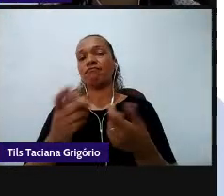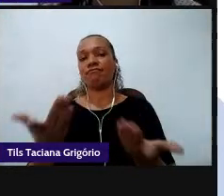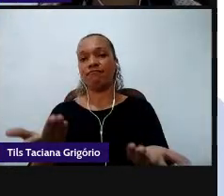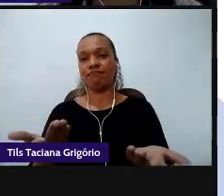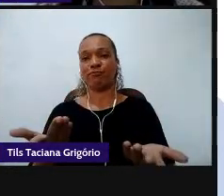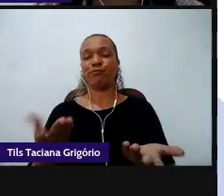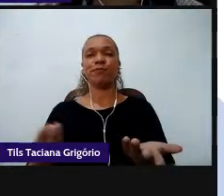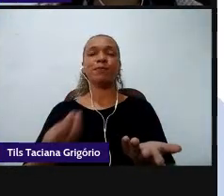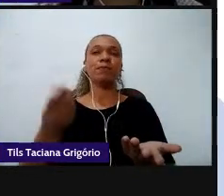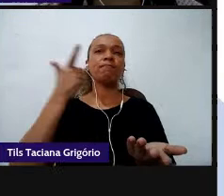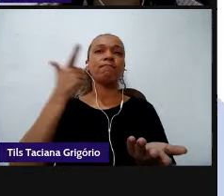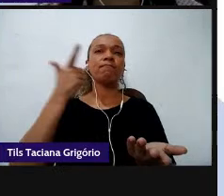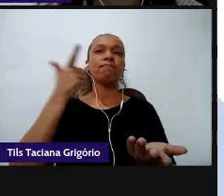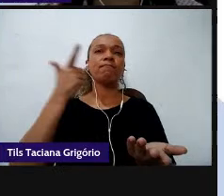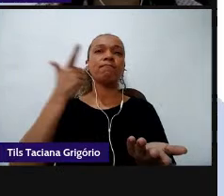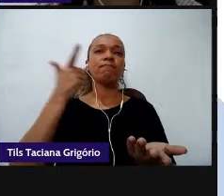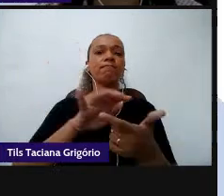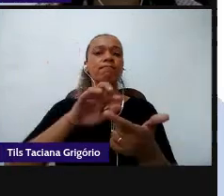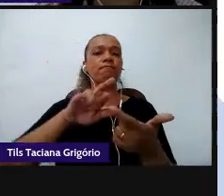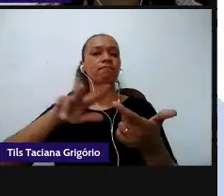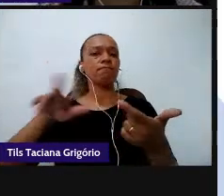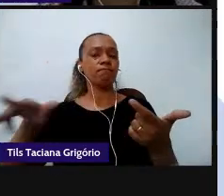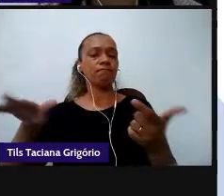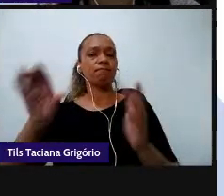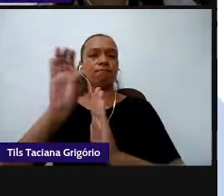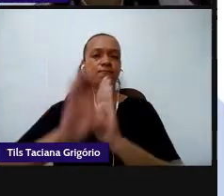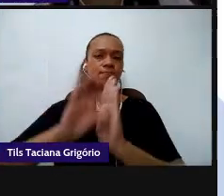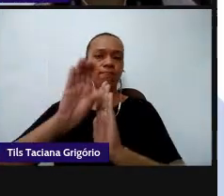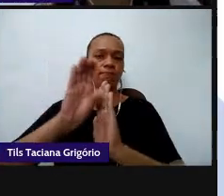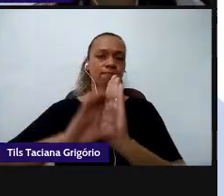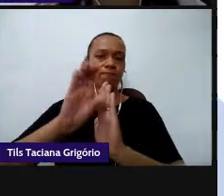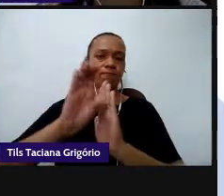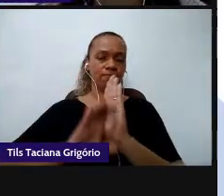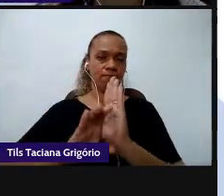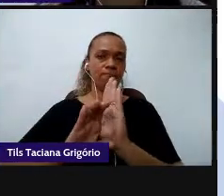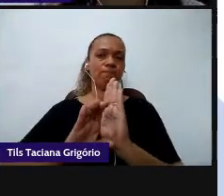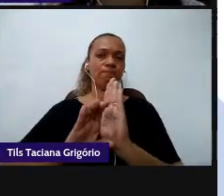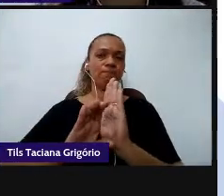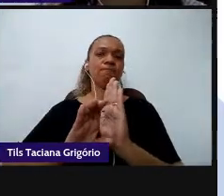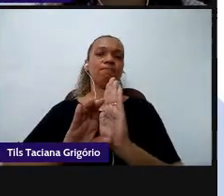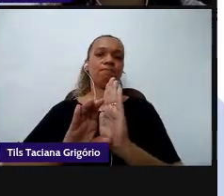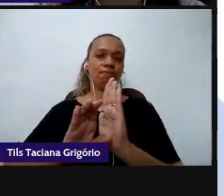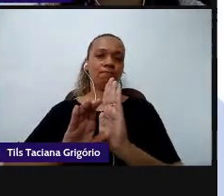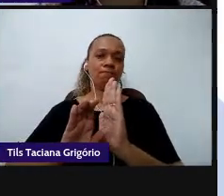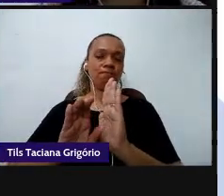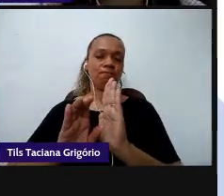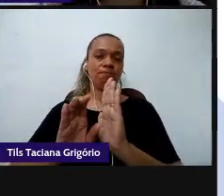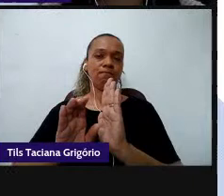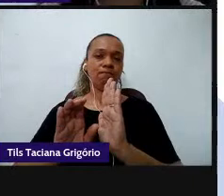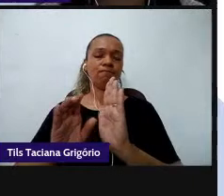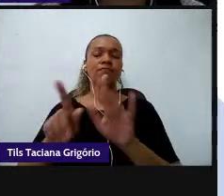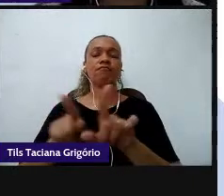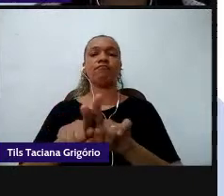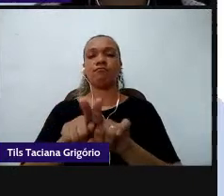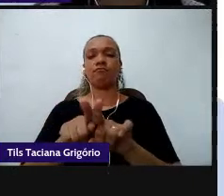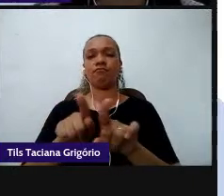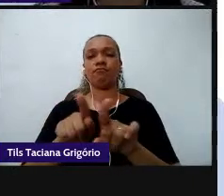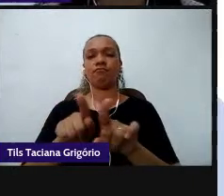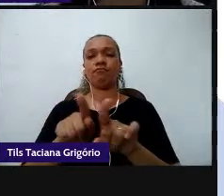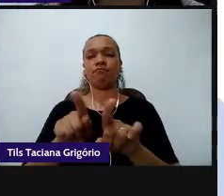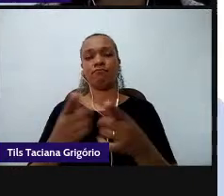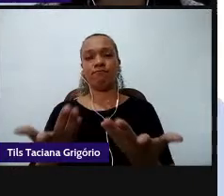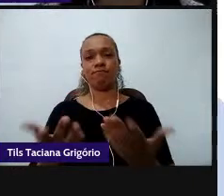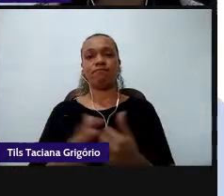multiletramentos nos currículos em elaboração nas redes e aí eu cito o meu lugar de fala a